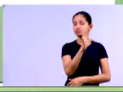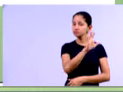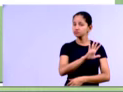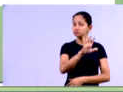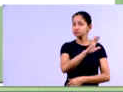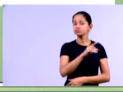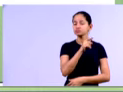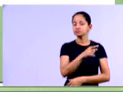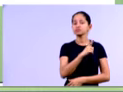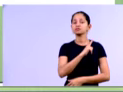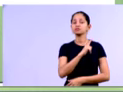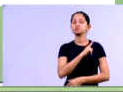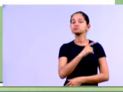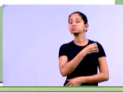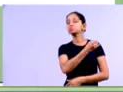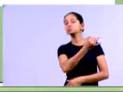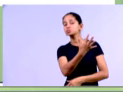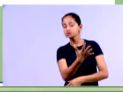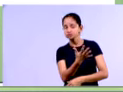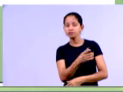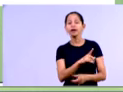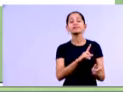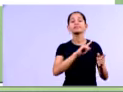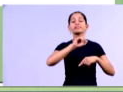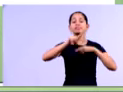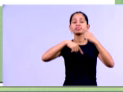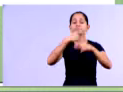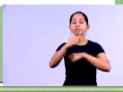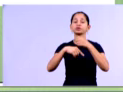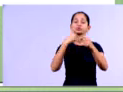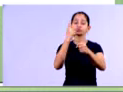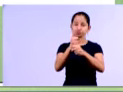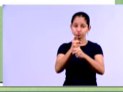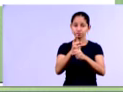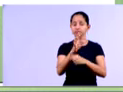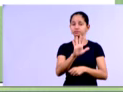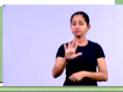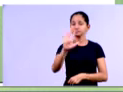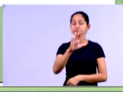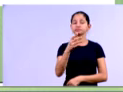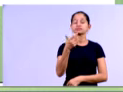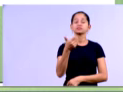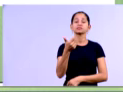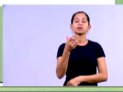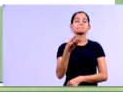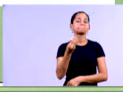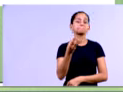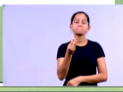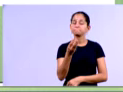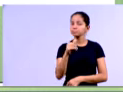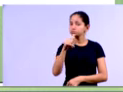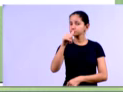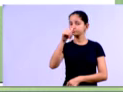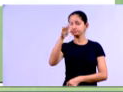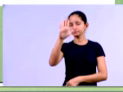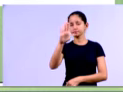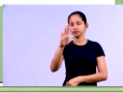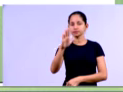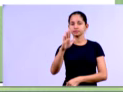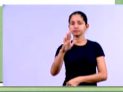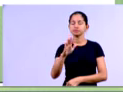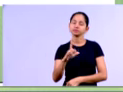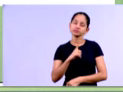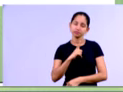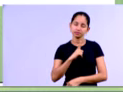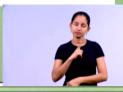né, com 517.508, já em 2013, estava com 693.448, esse saldo aí aumentou, né?